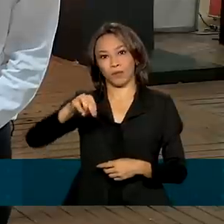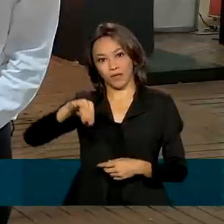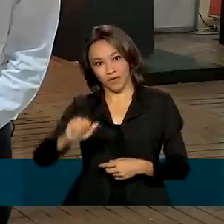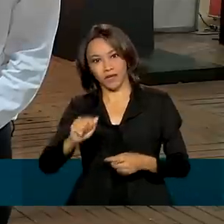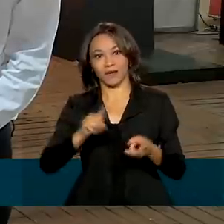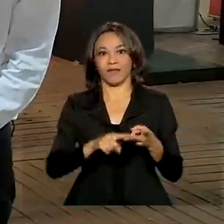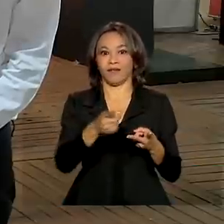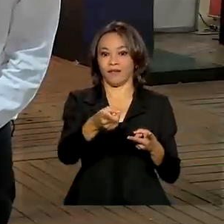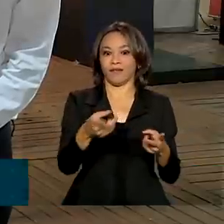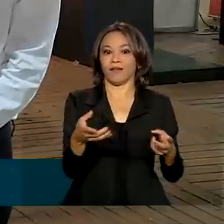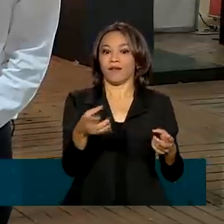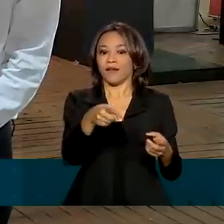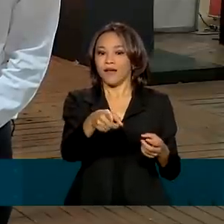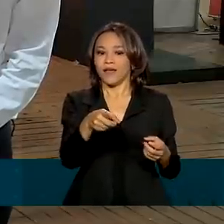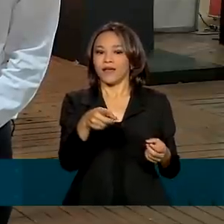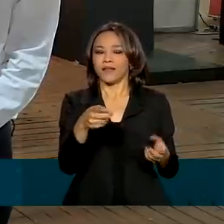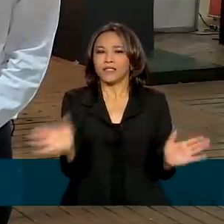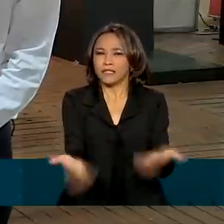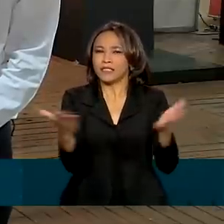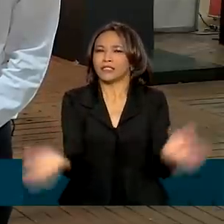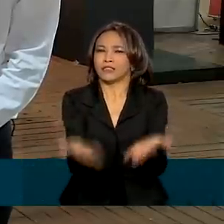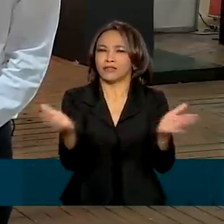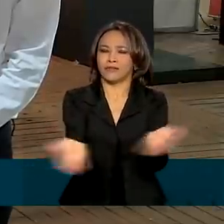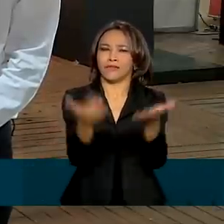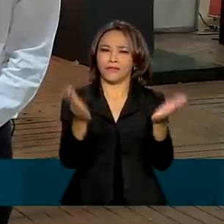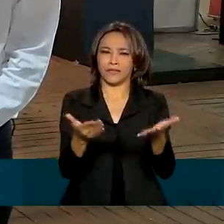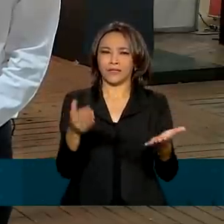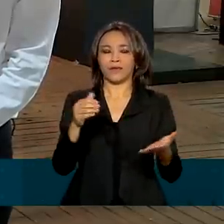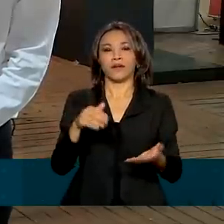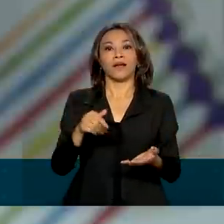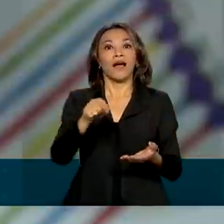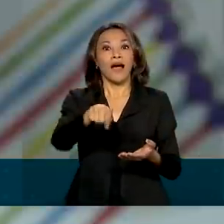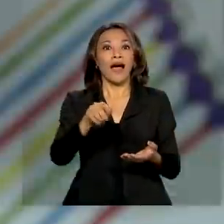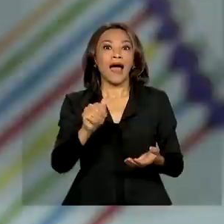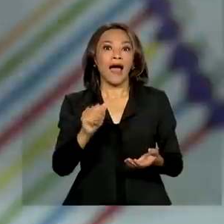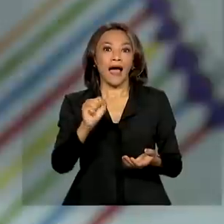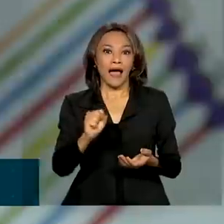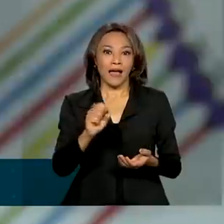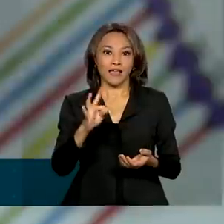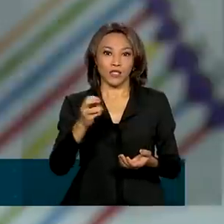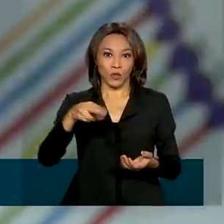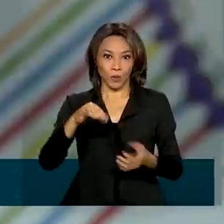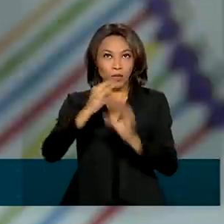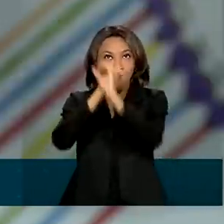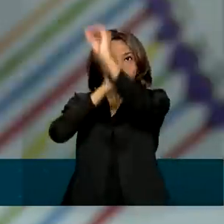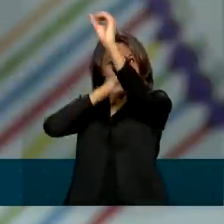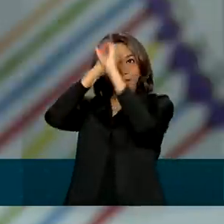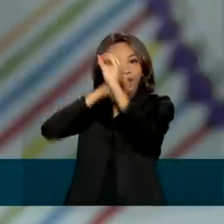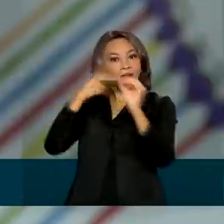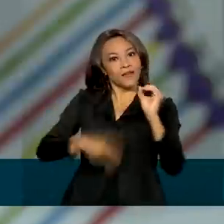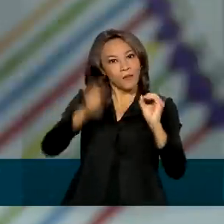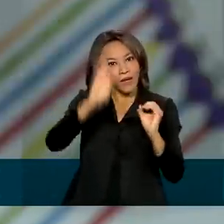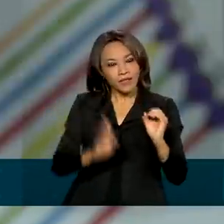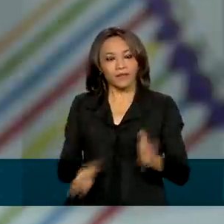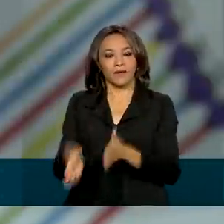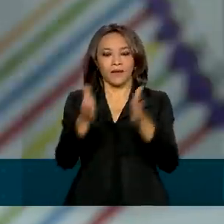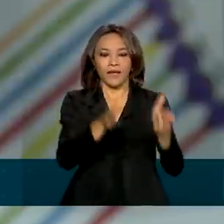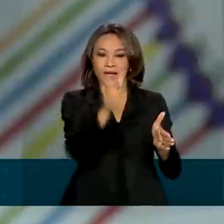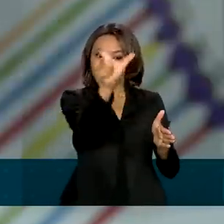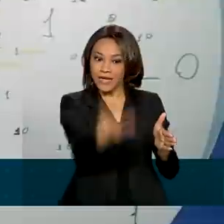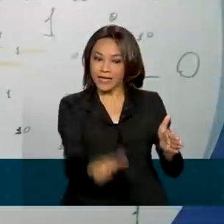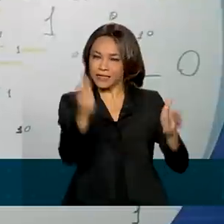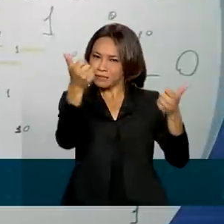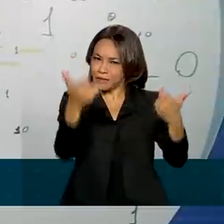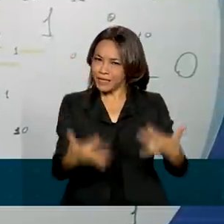Representa um incentivo ao avanço da astronomia no Brasil também. O pernambucano Rafael explica o orgulhoso